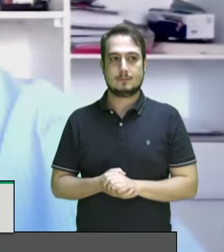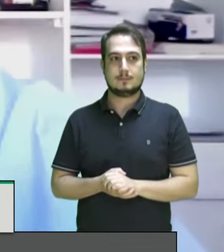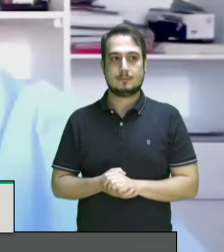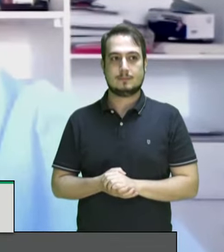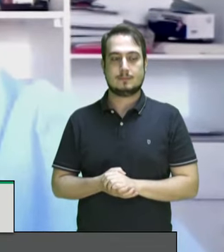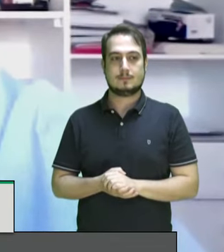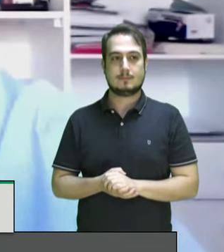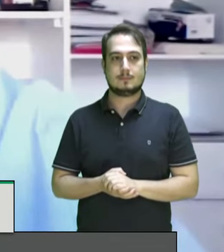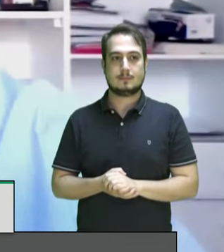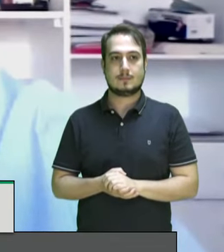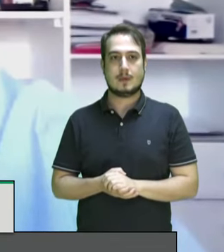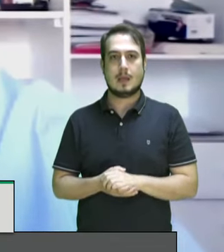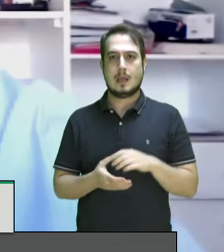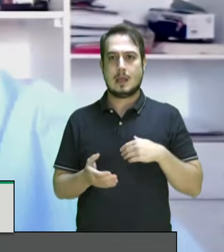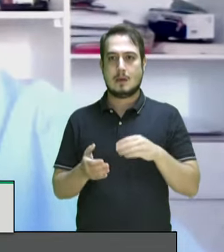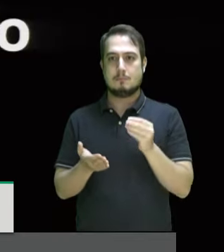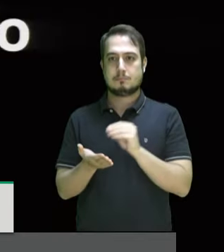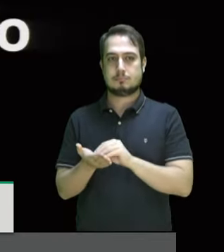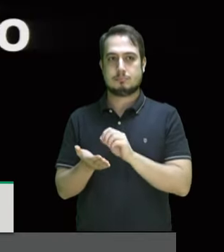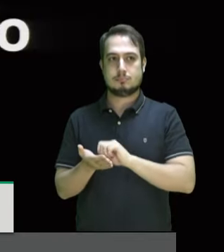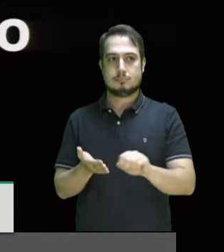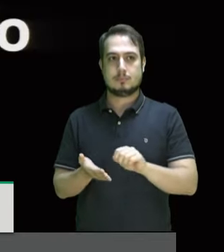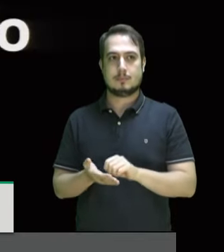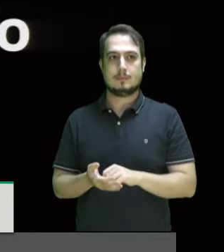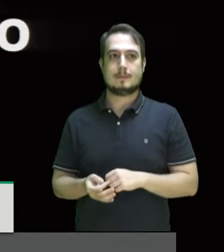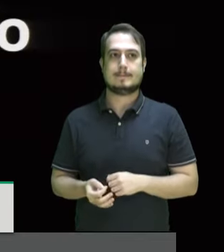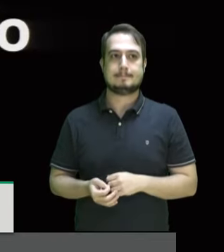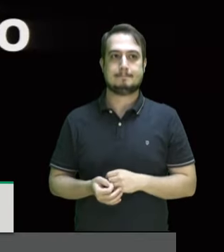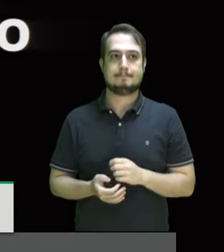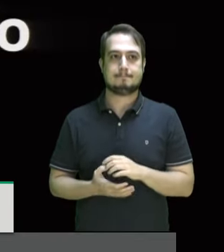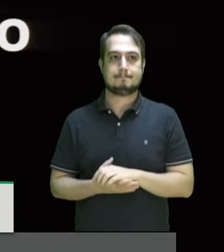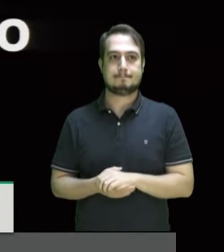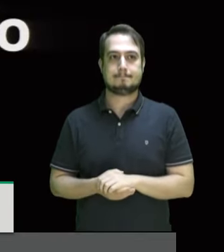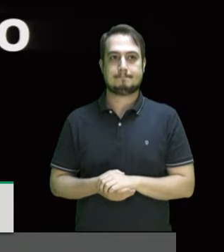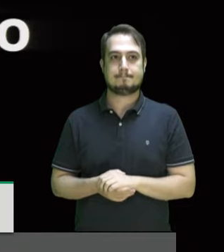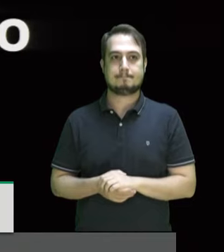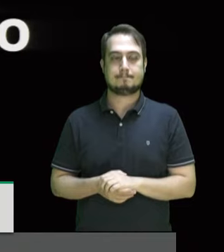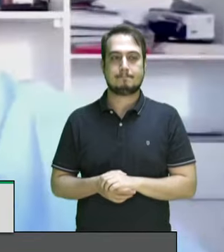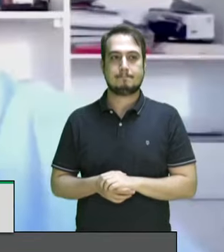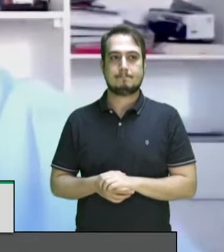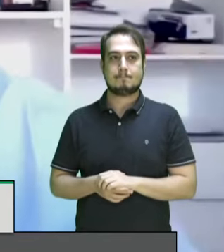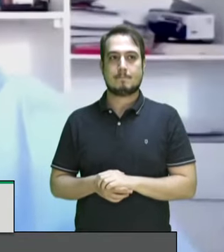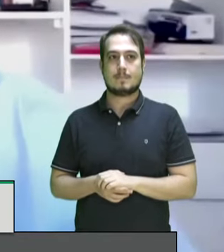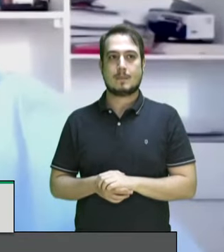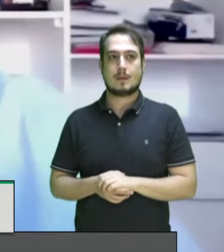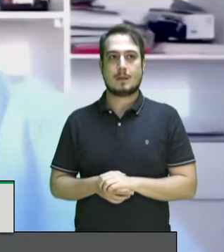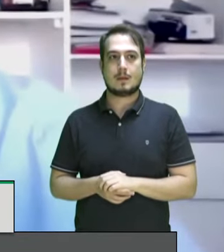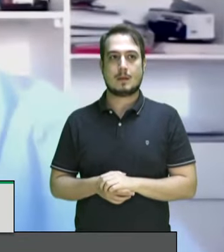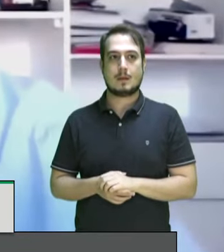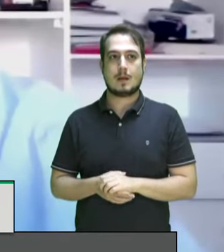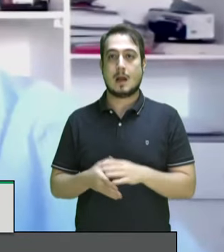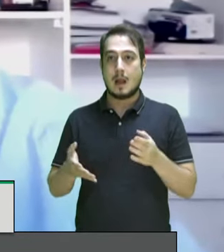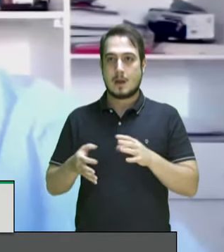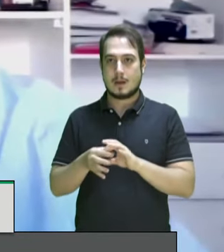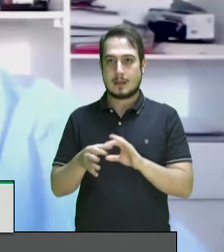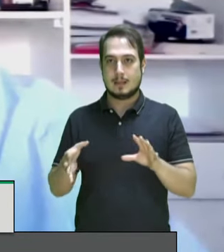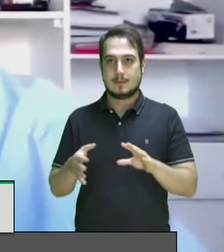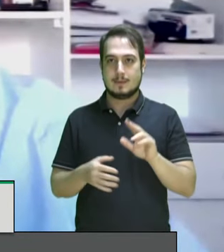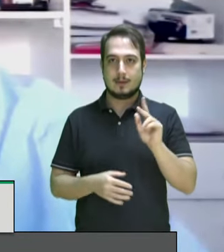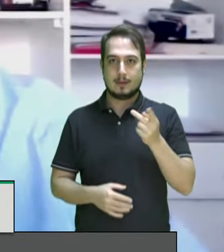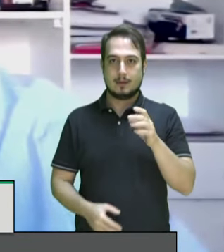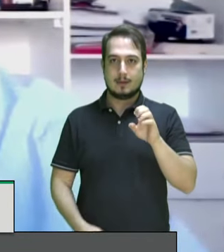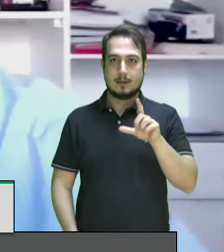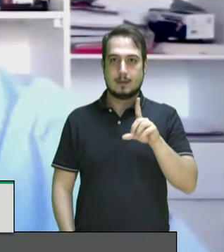Deputado me escrevi aí, deputado Helder. Ah, desculpa, Helder. Vou passar a palavra, então, para a vossa excelência. Pois não,